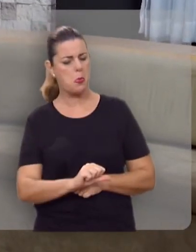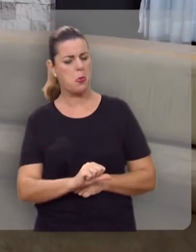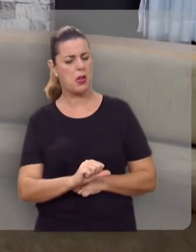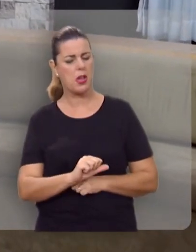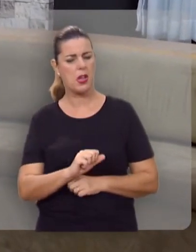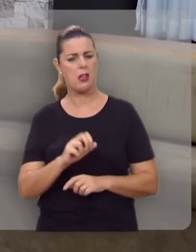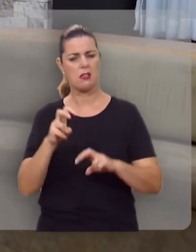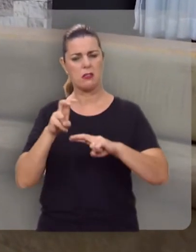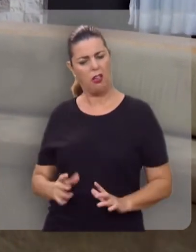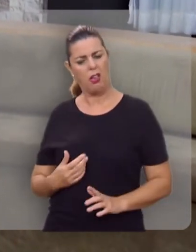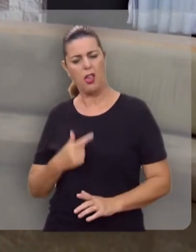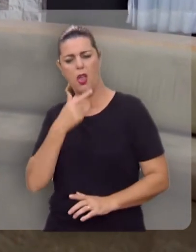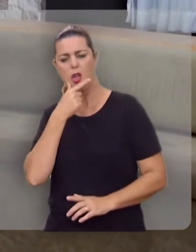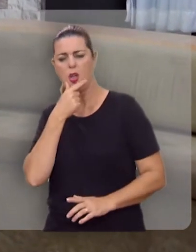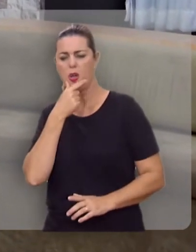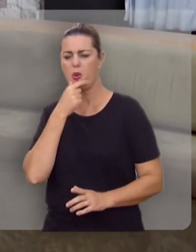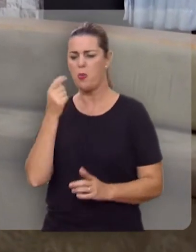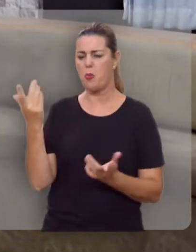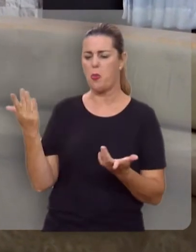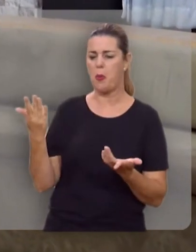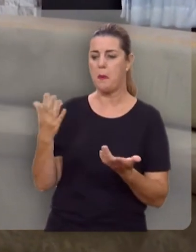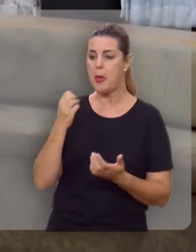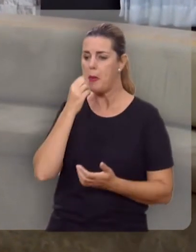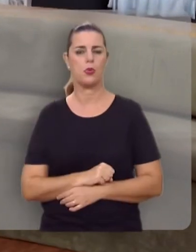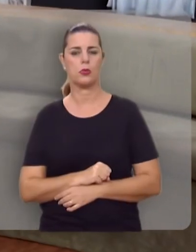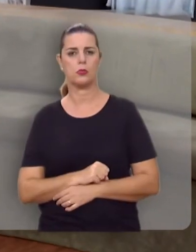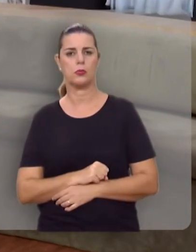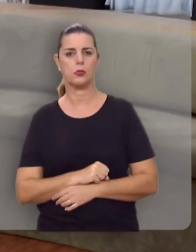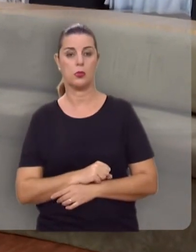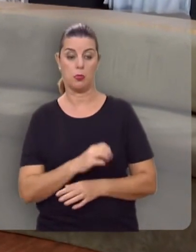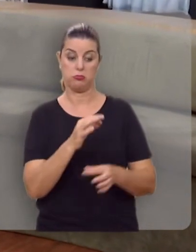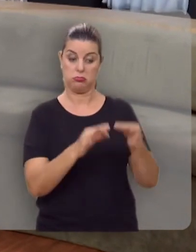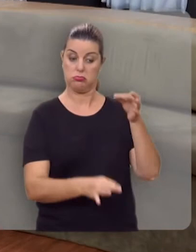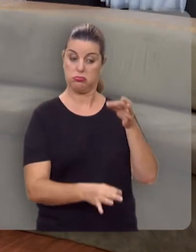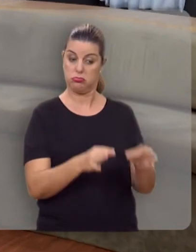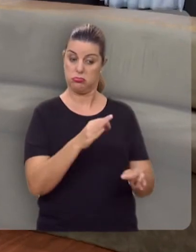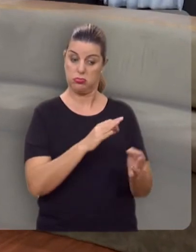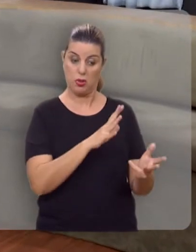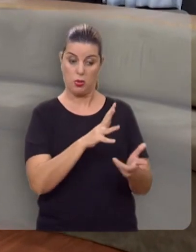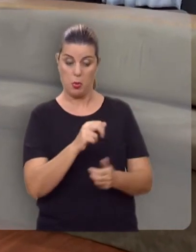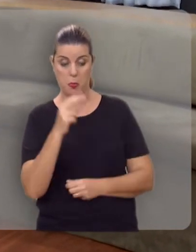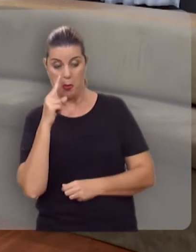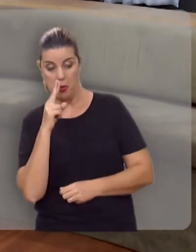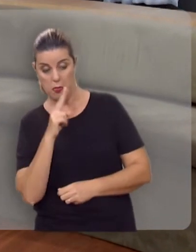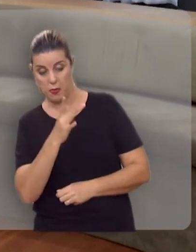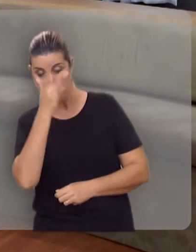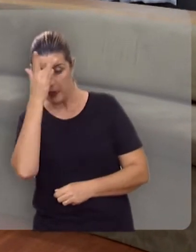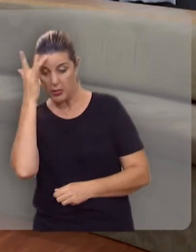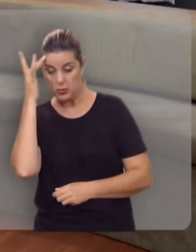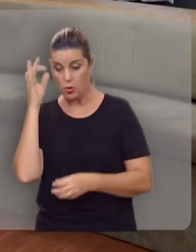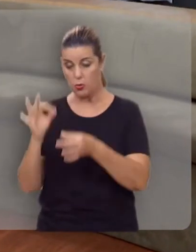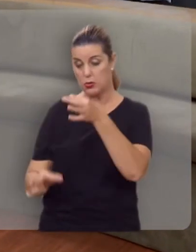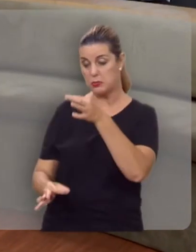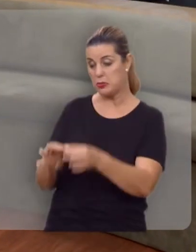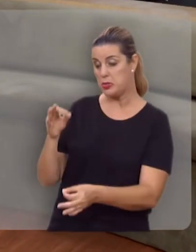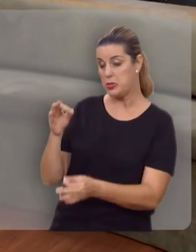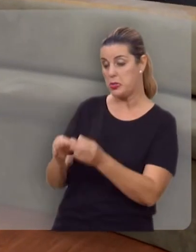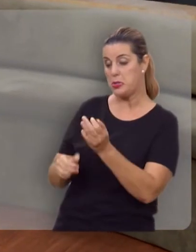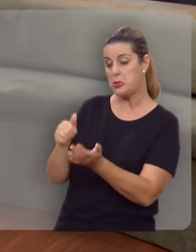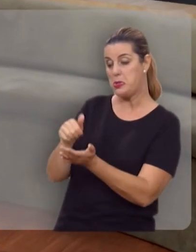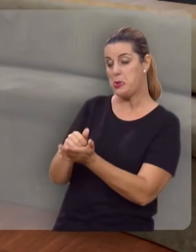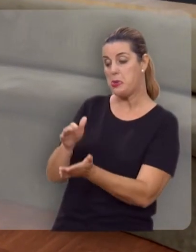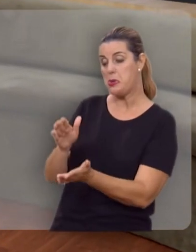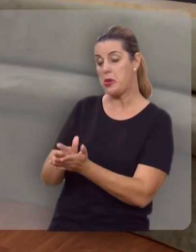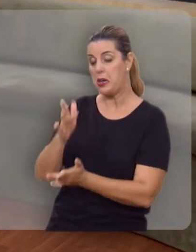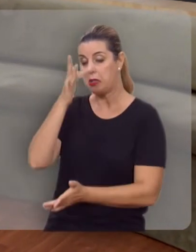e um João Batista sendo degolado. Nos tribunais do mundo, você vê um Pilatos julgando e Jesus